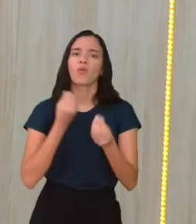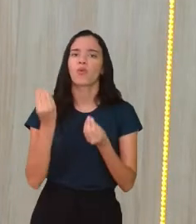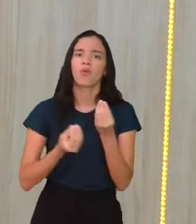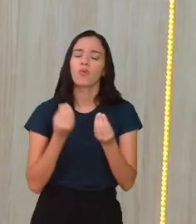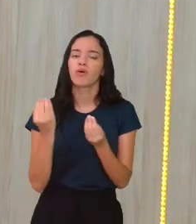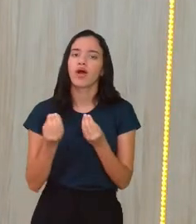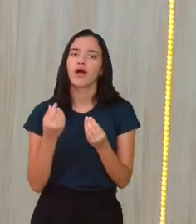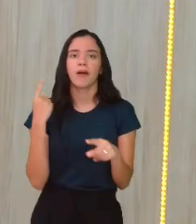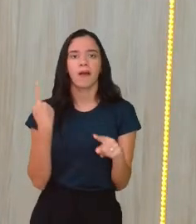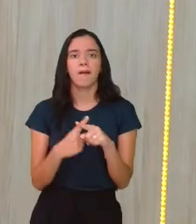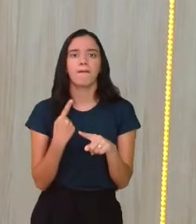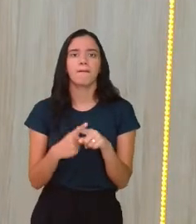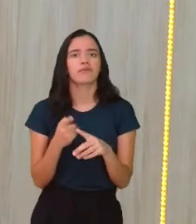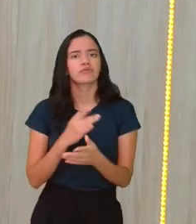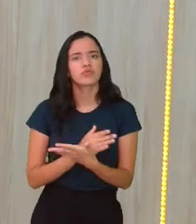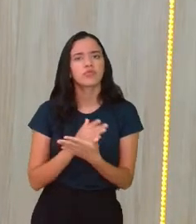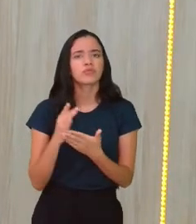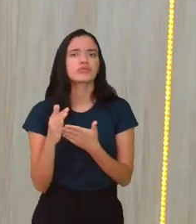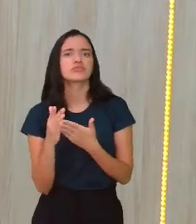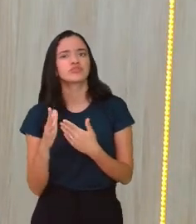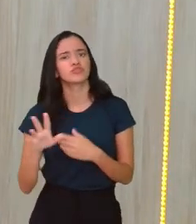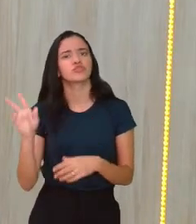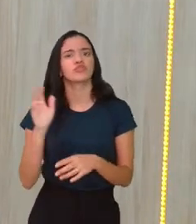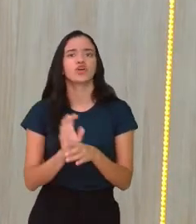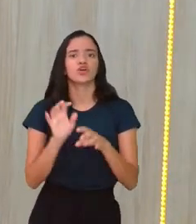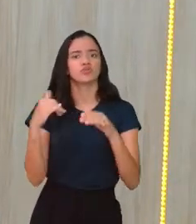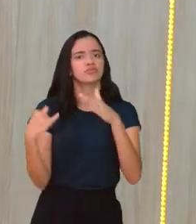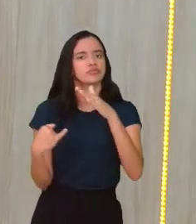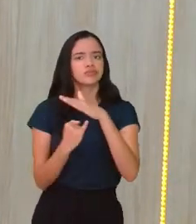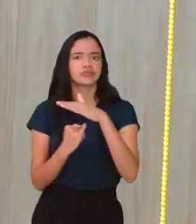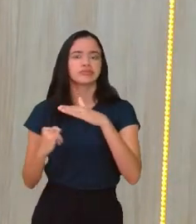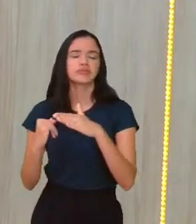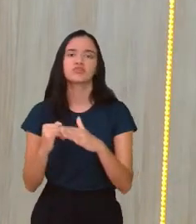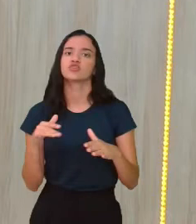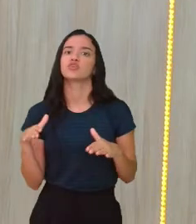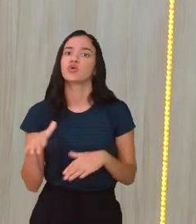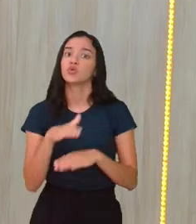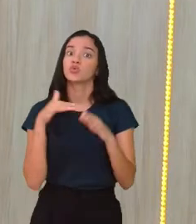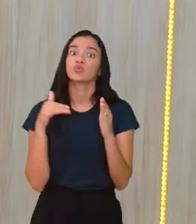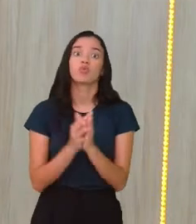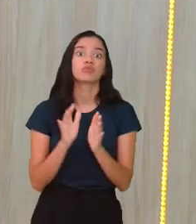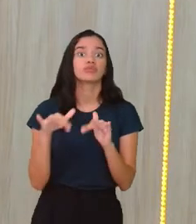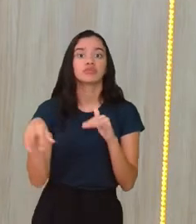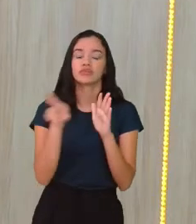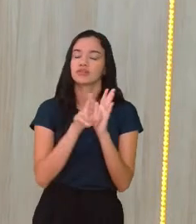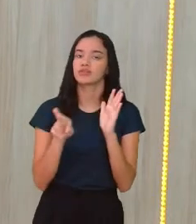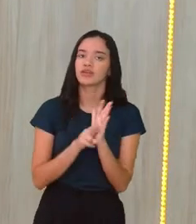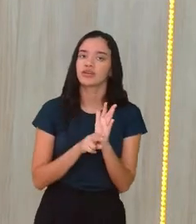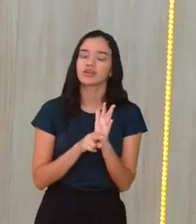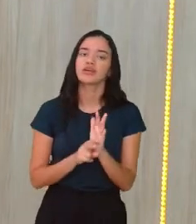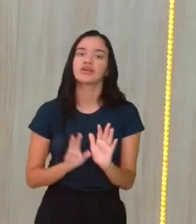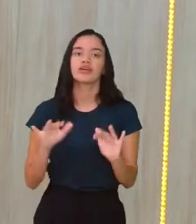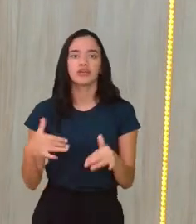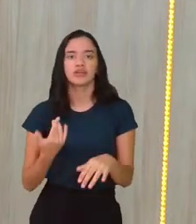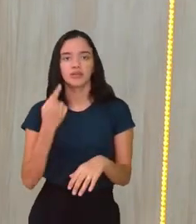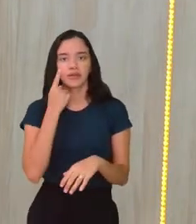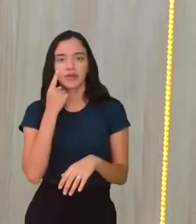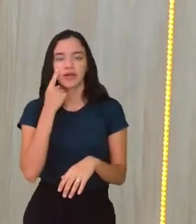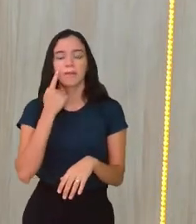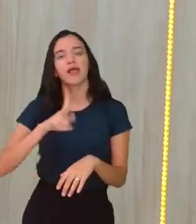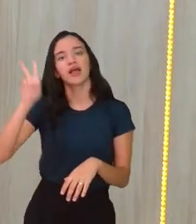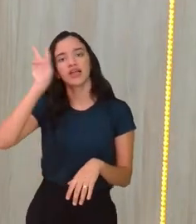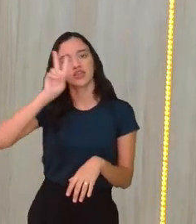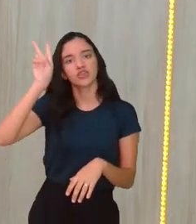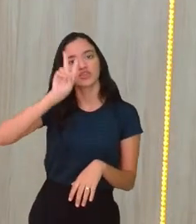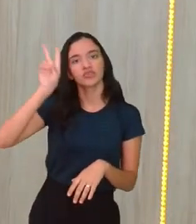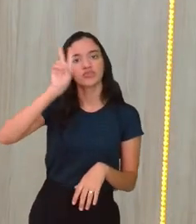Porque ele não já começou assim, com essas instituições e todas as regras estabelecidas, né? Então, a história